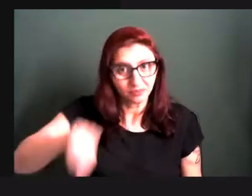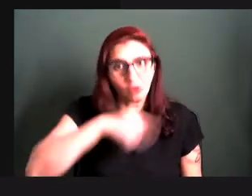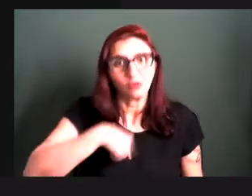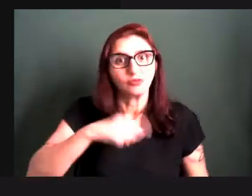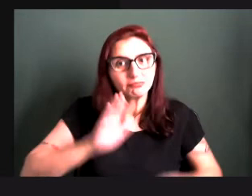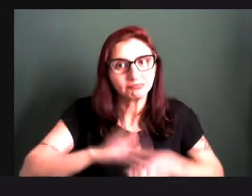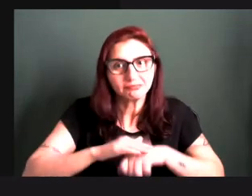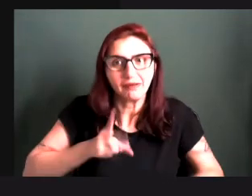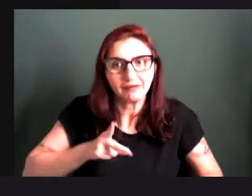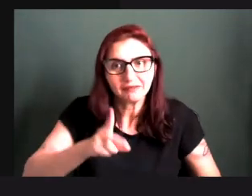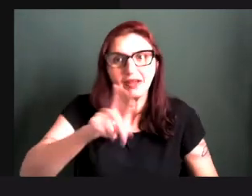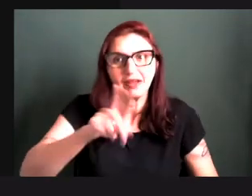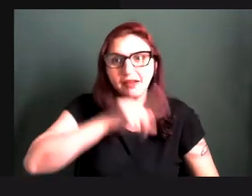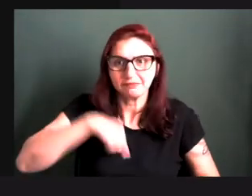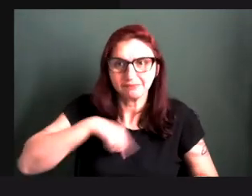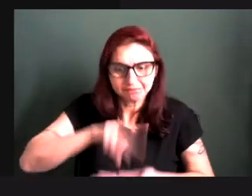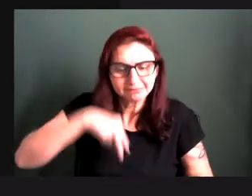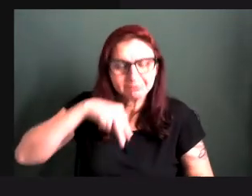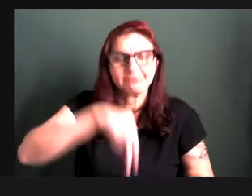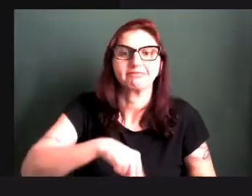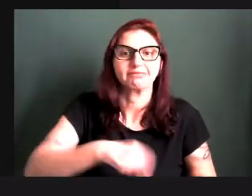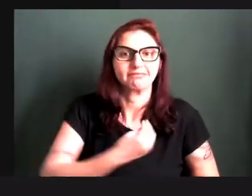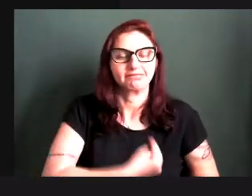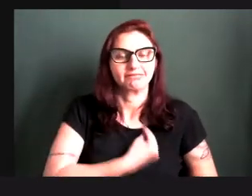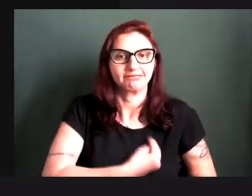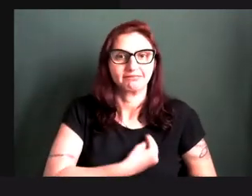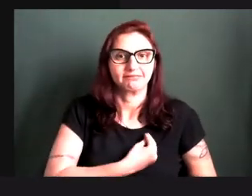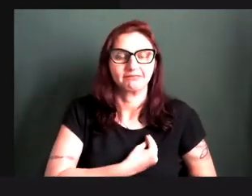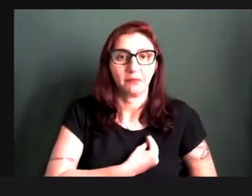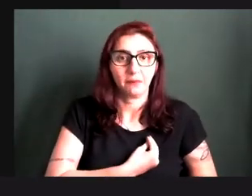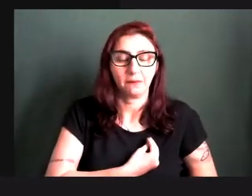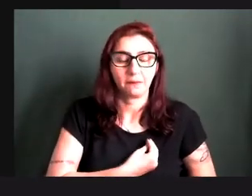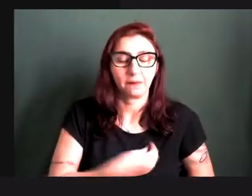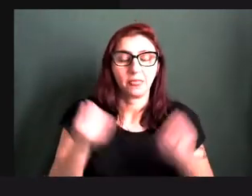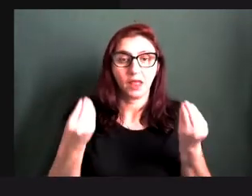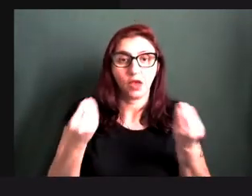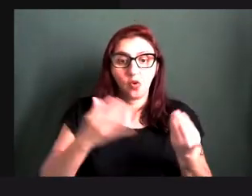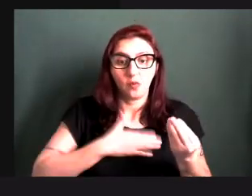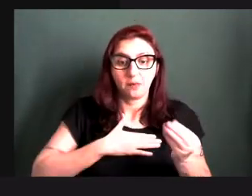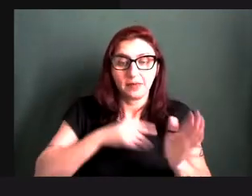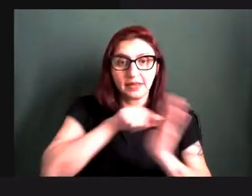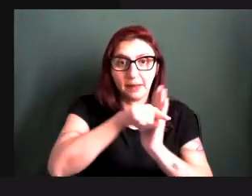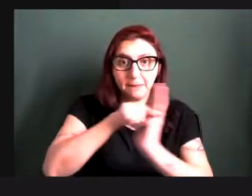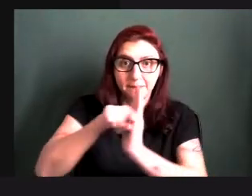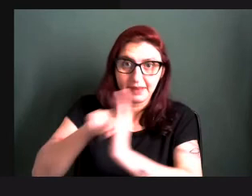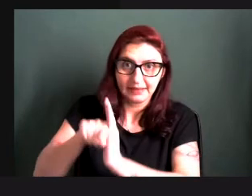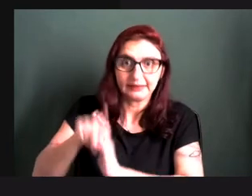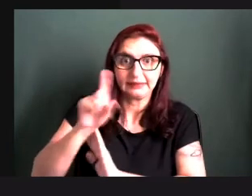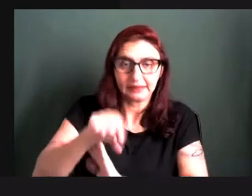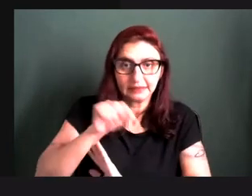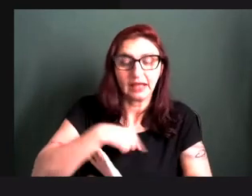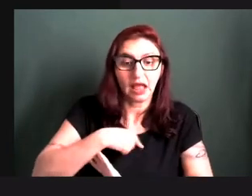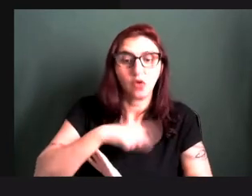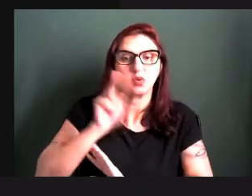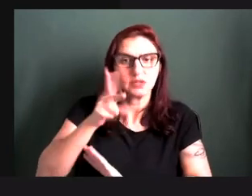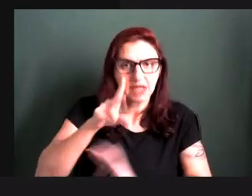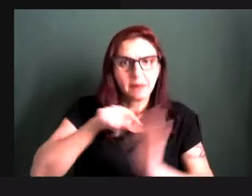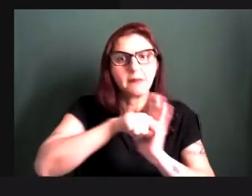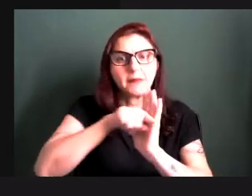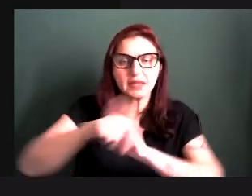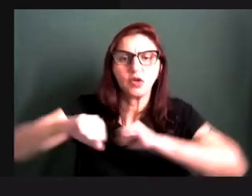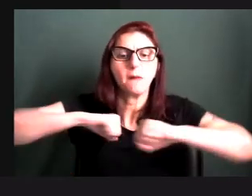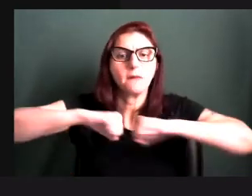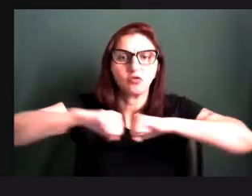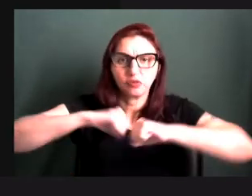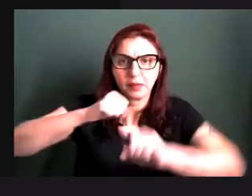fazendo presente, né, e falar da minha pesquisa, eu pesquiso os movimentos sociais, pesquiso